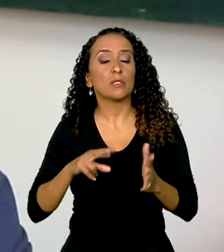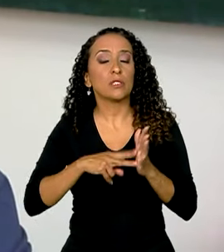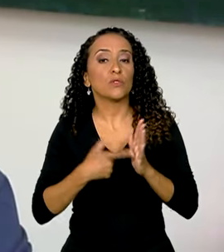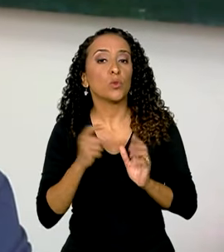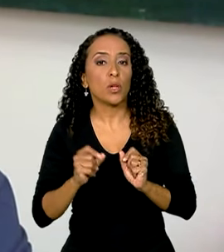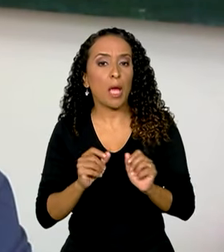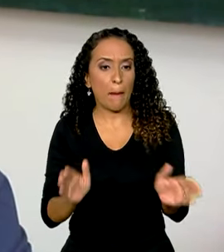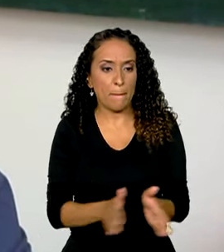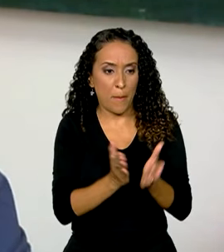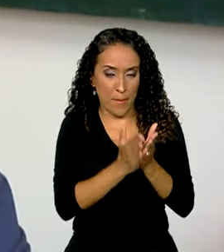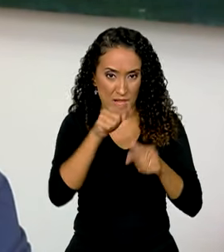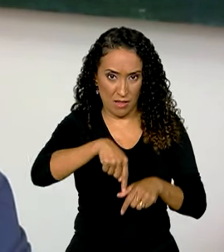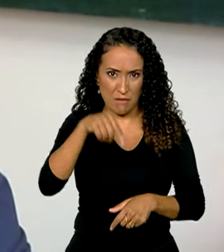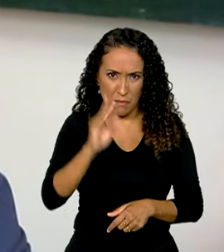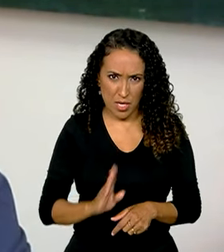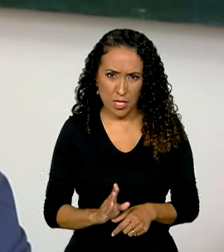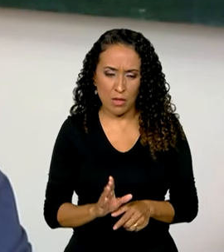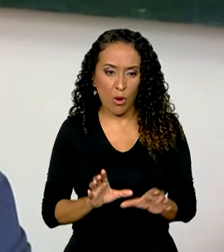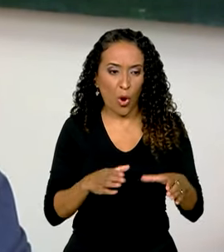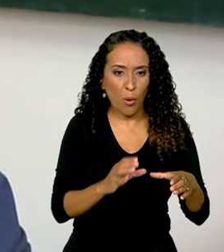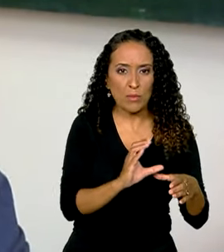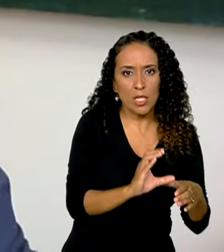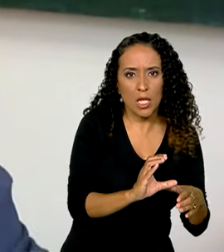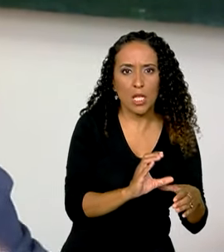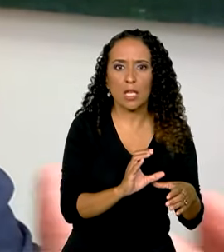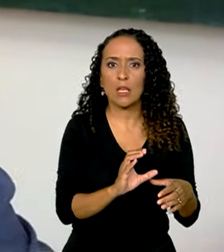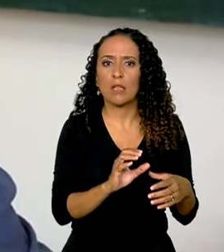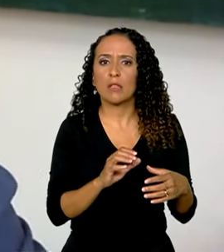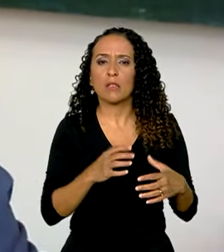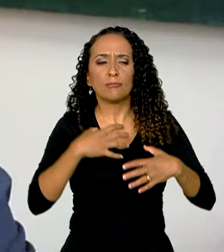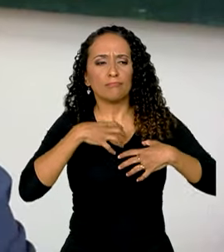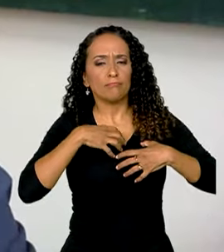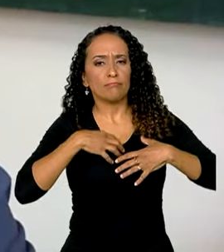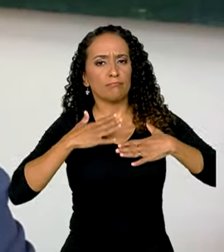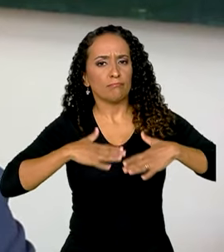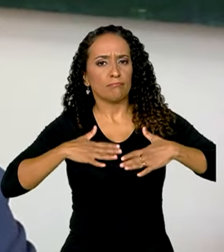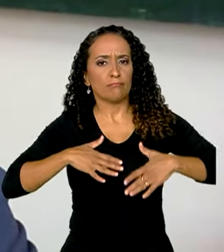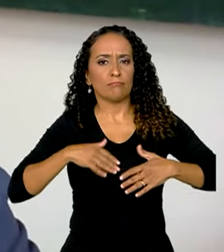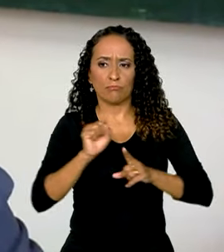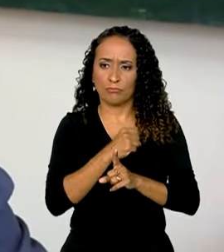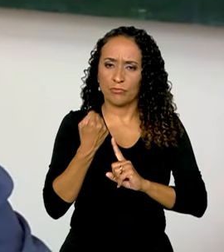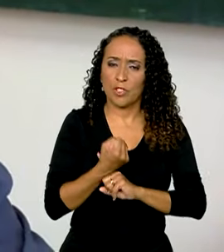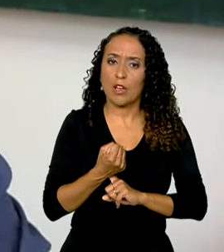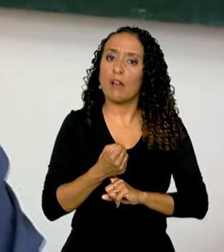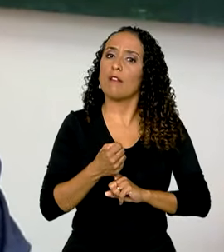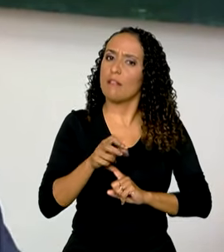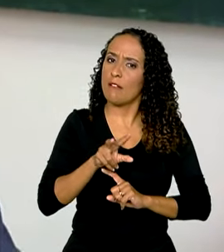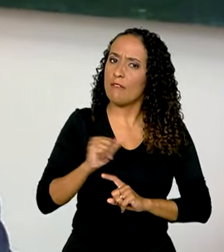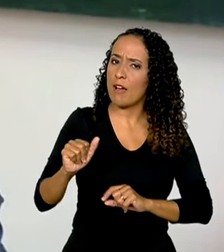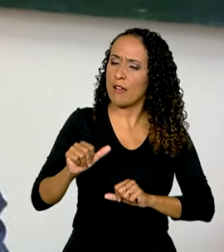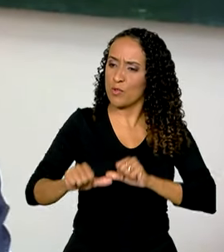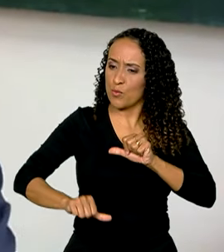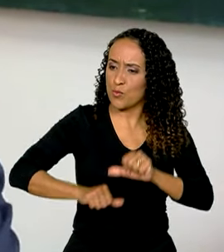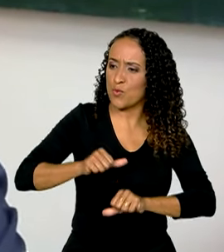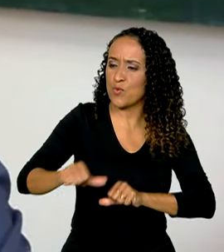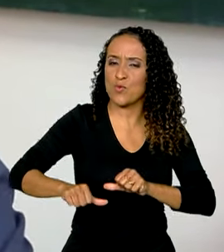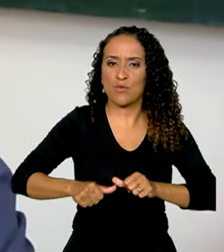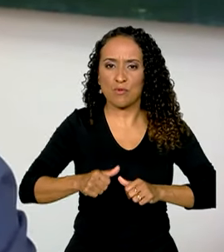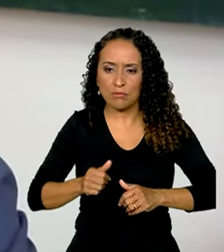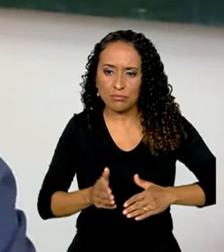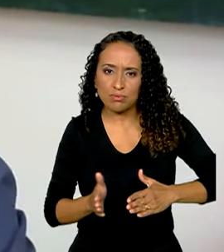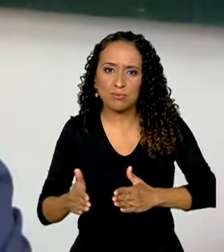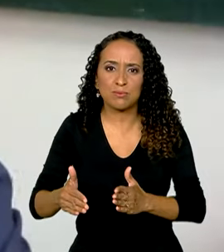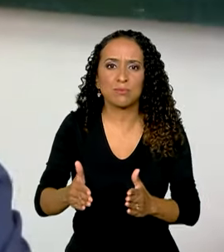a pobreza no Brasil, a classe C, o bem-estar social, etc., vai ter esse vetor